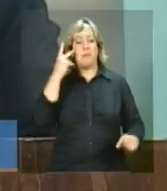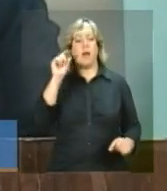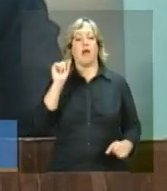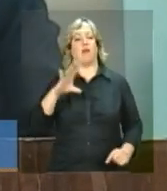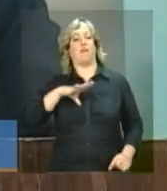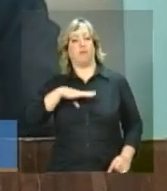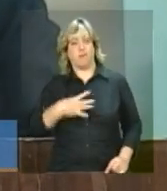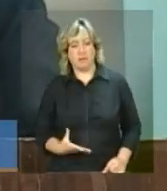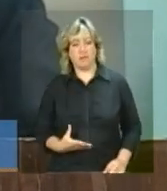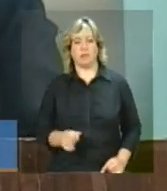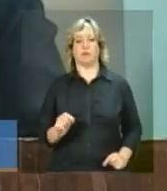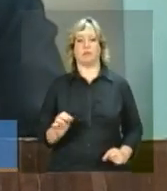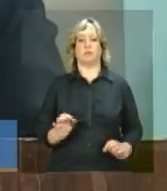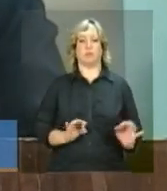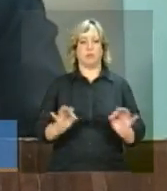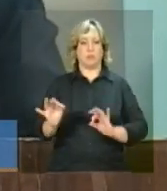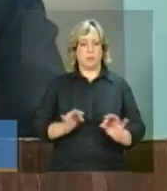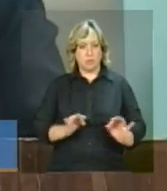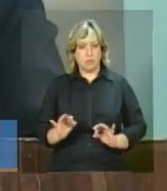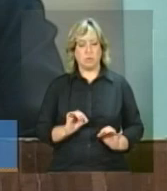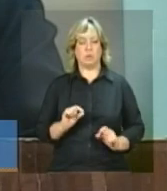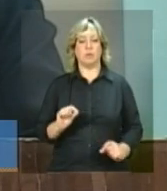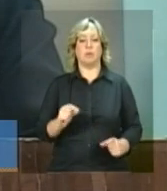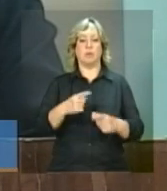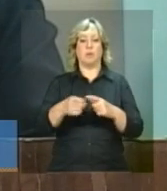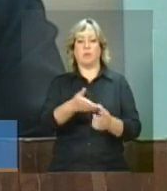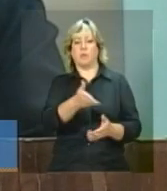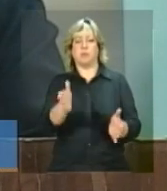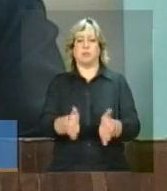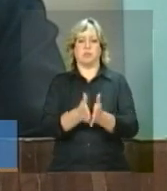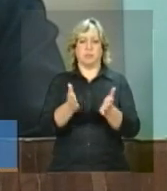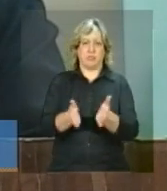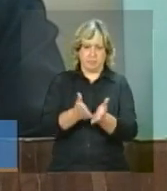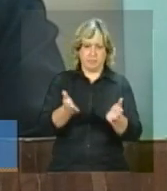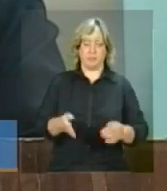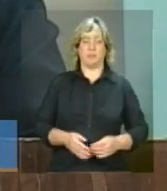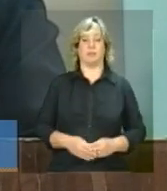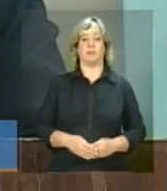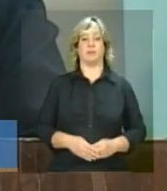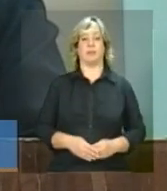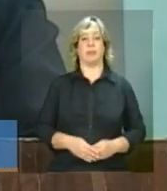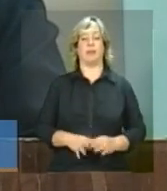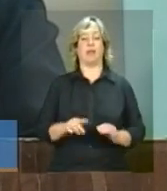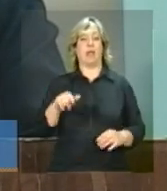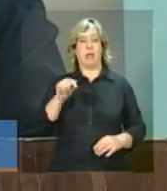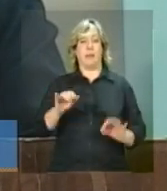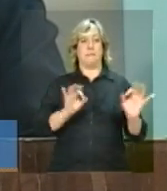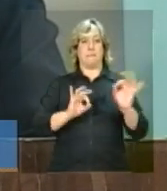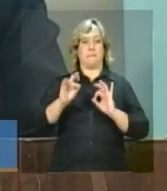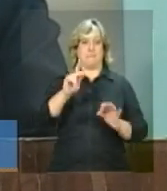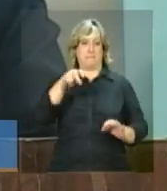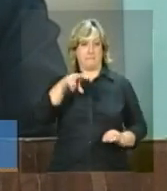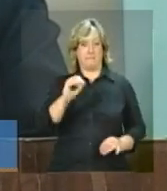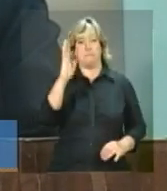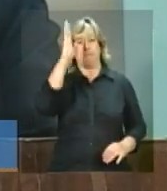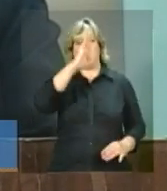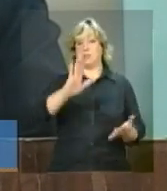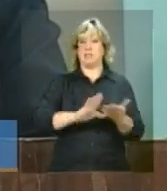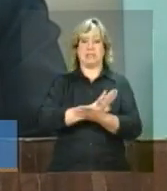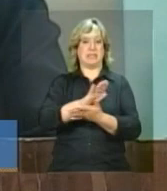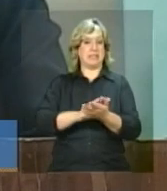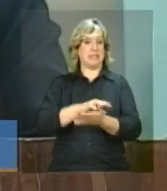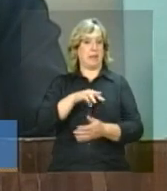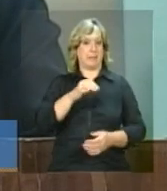enfrentamento da situação de pobreza e de vulnerabilidade. No plano Brasil Sem Miséria, o Ministério da